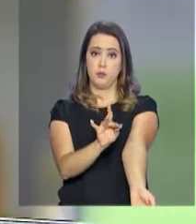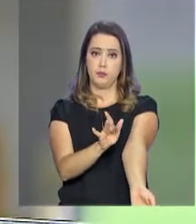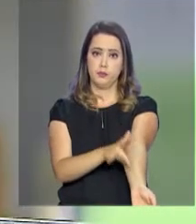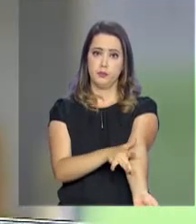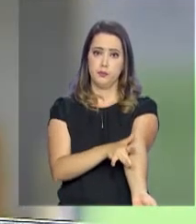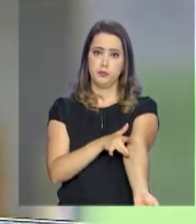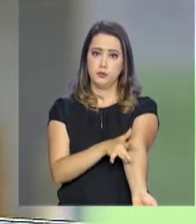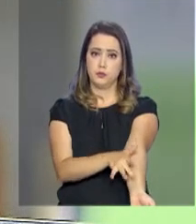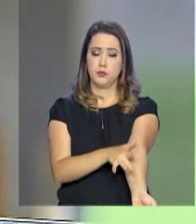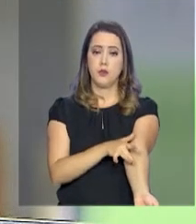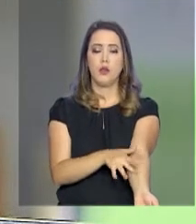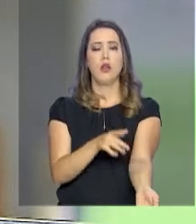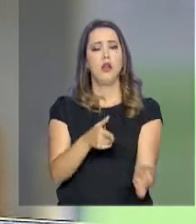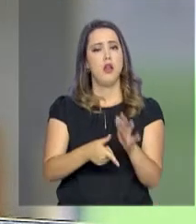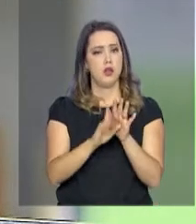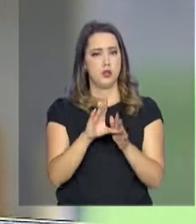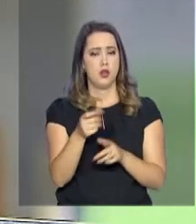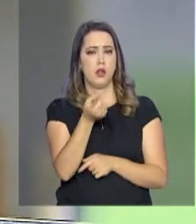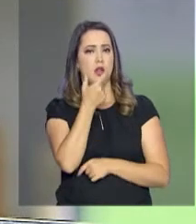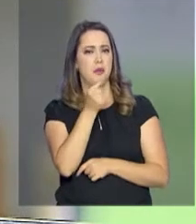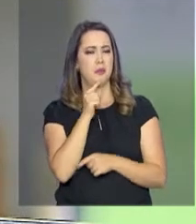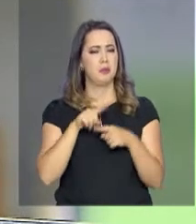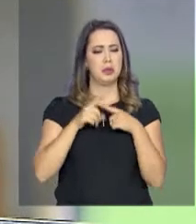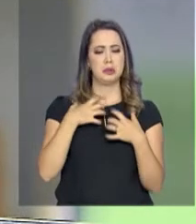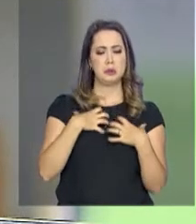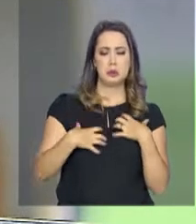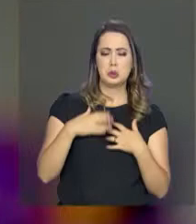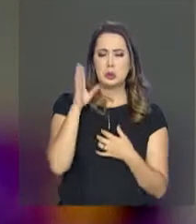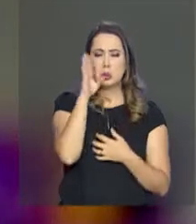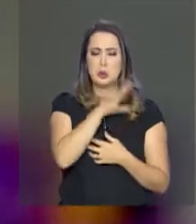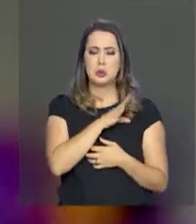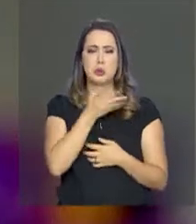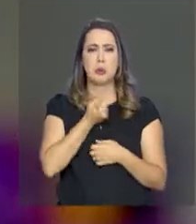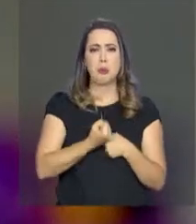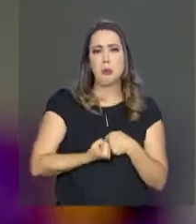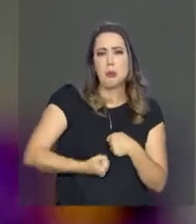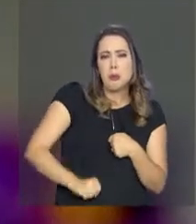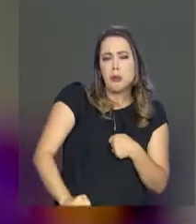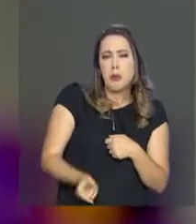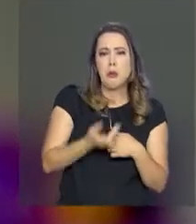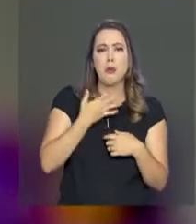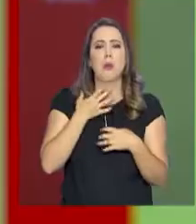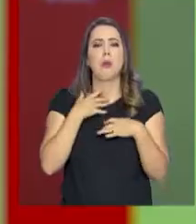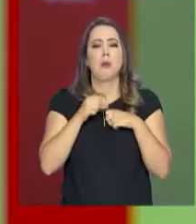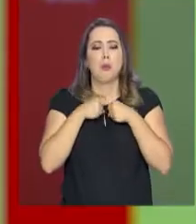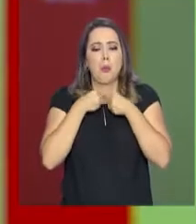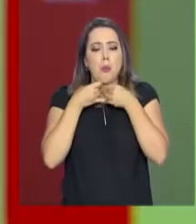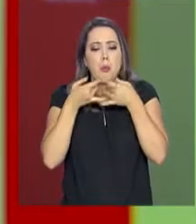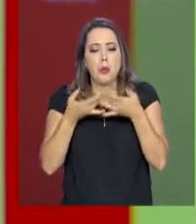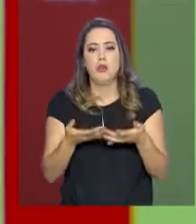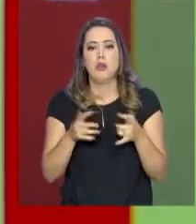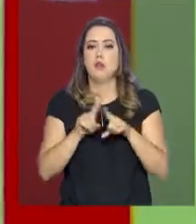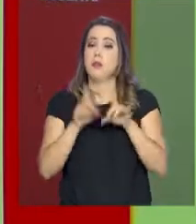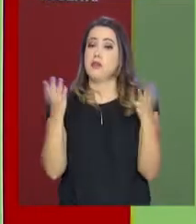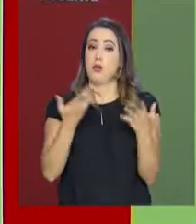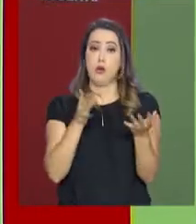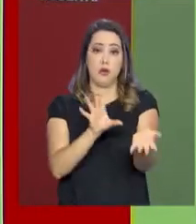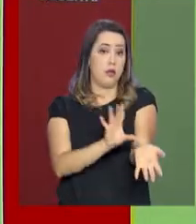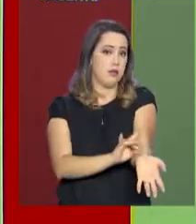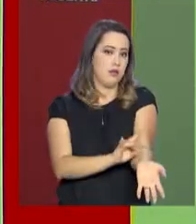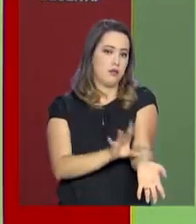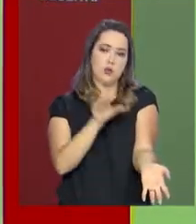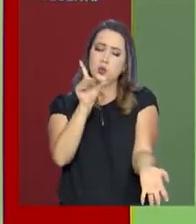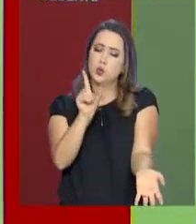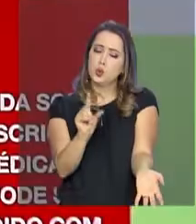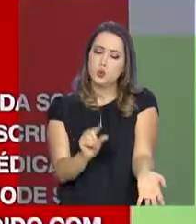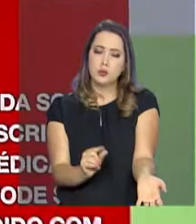disponível para a dose oral, mas causa efeitos colaterais, como diarreia, náuseas e vômito. Com o adesivo, esses efeitos podem